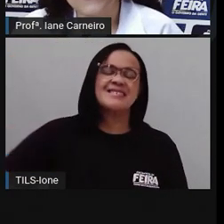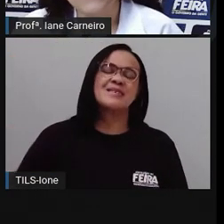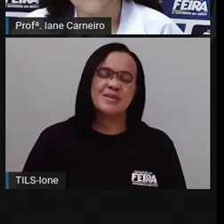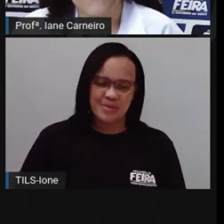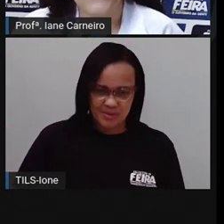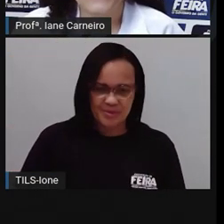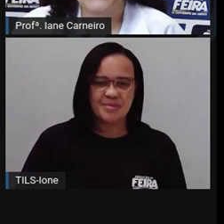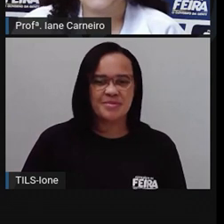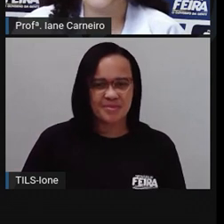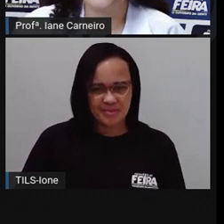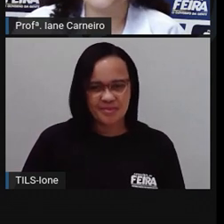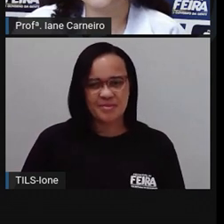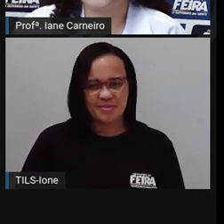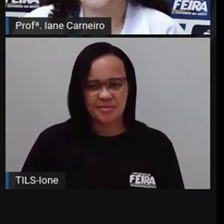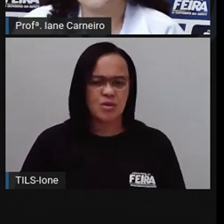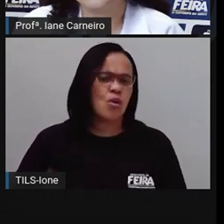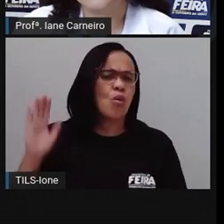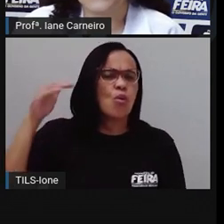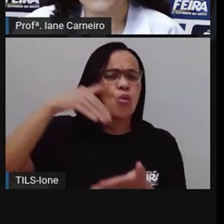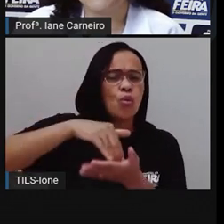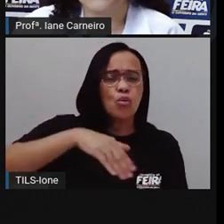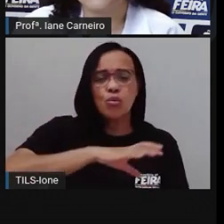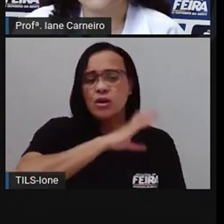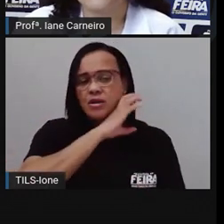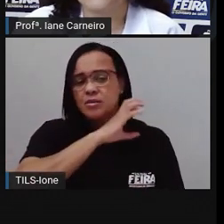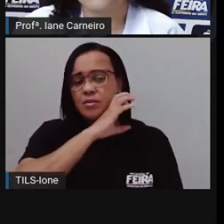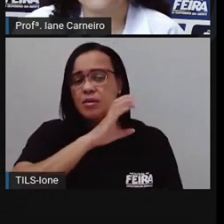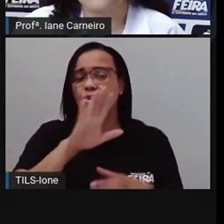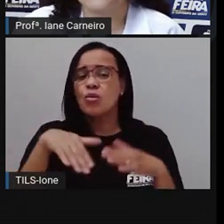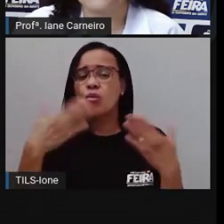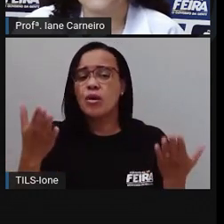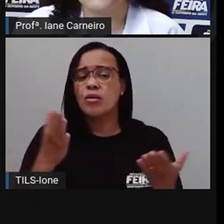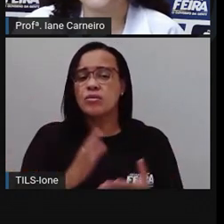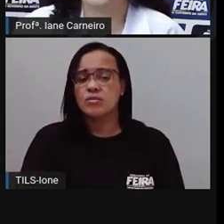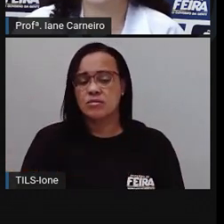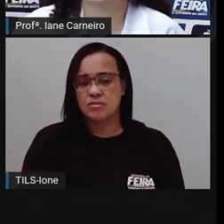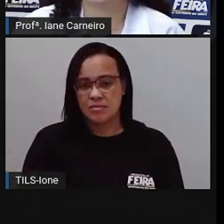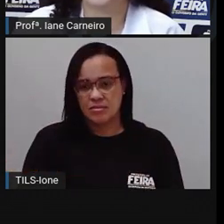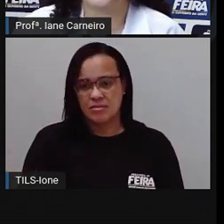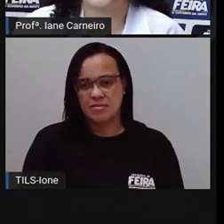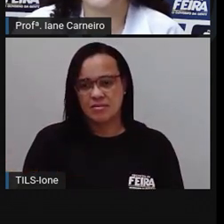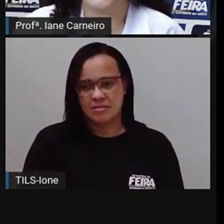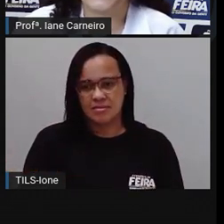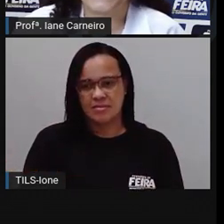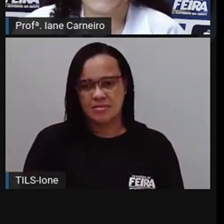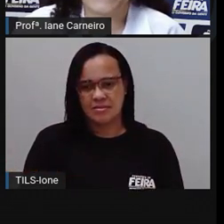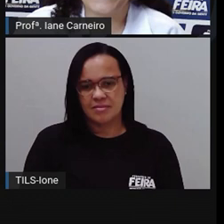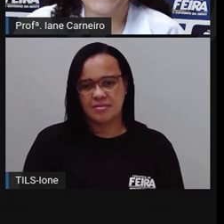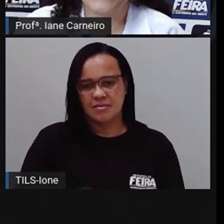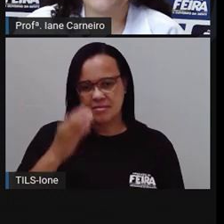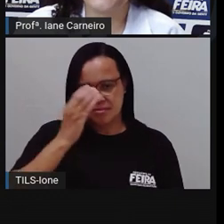primeiro animal. E o último, quem lembra? O último é o?